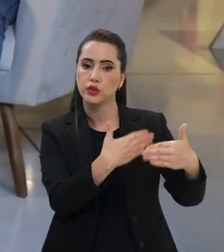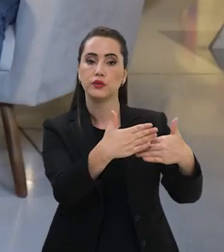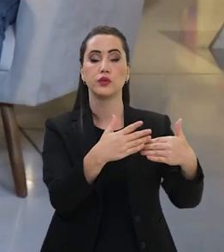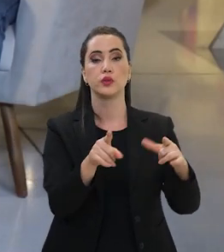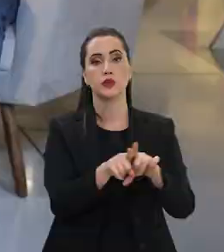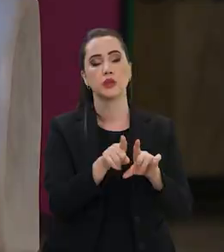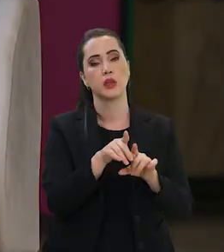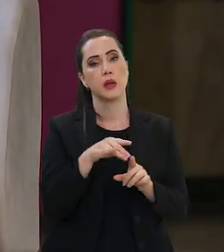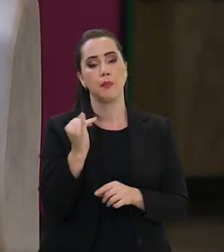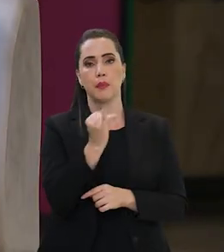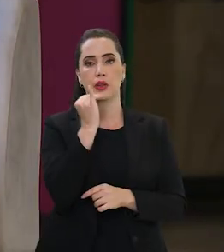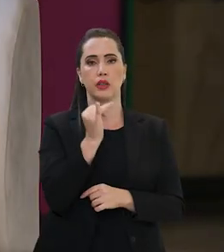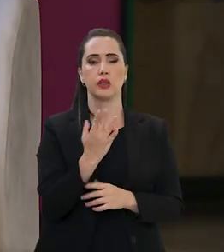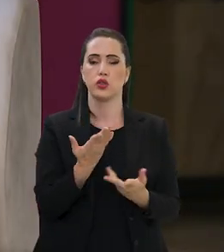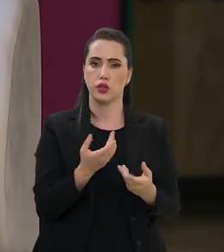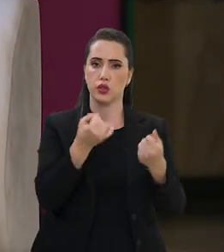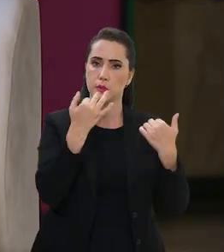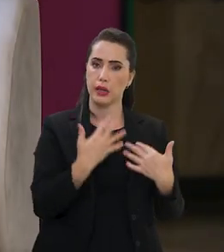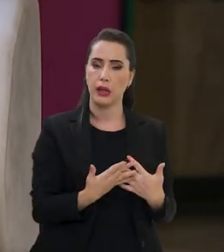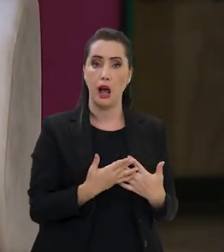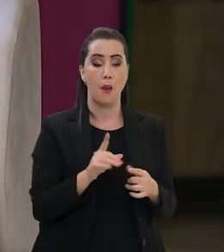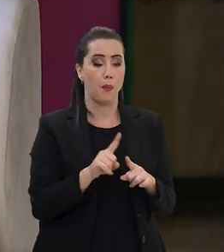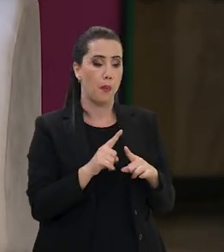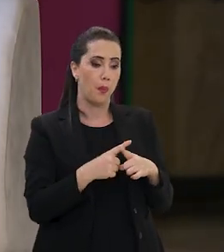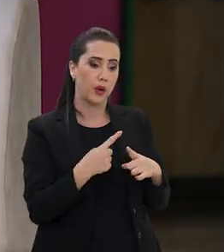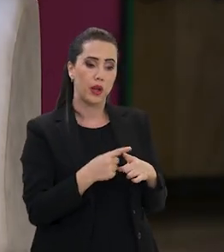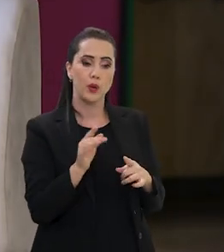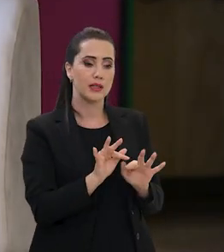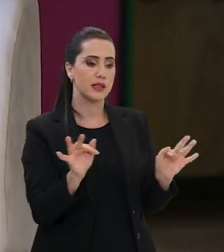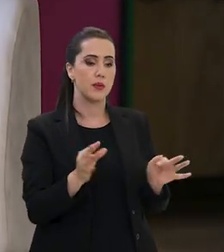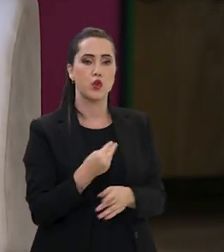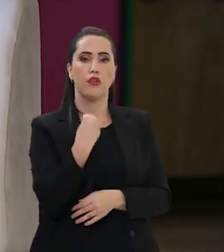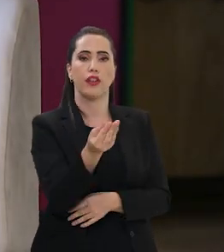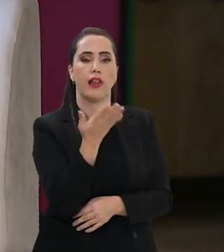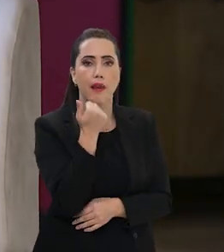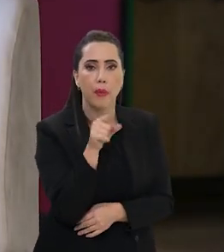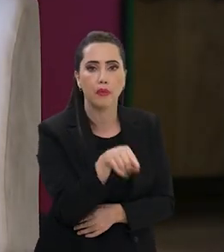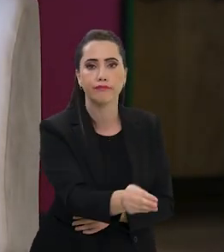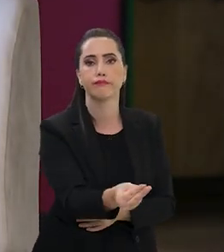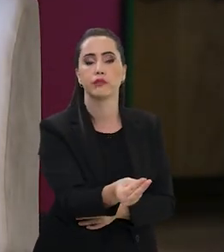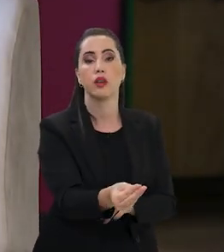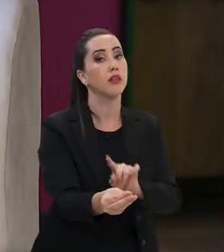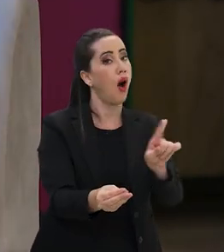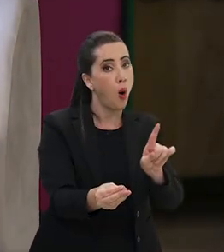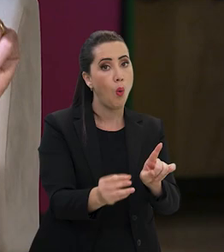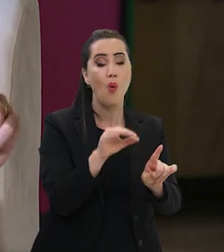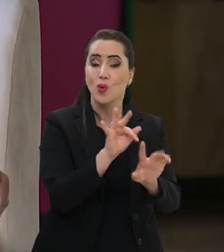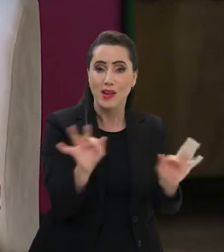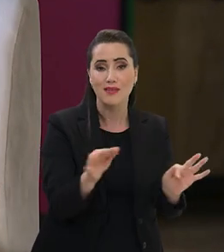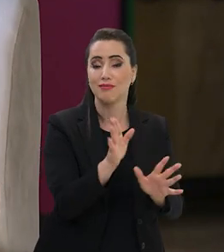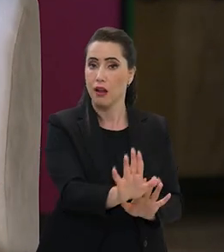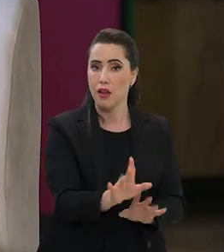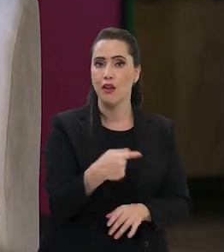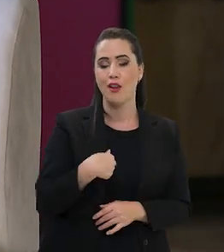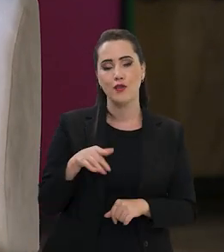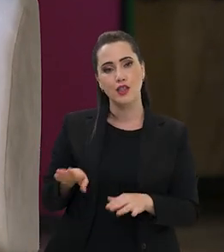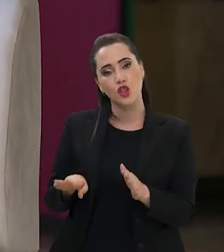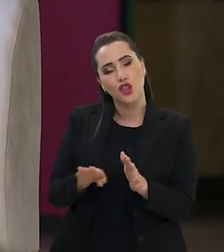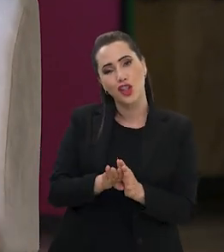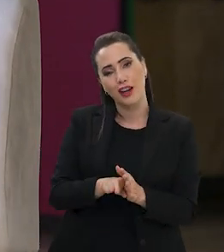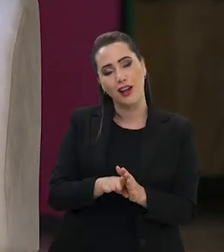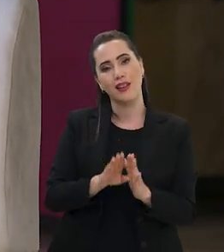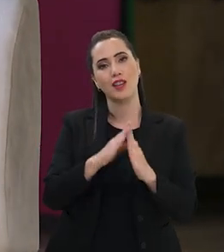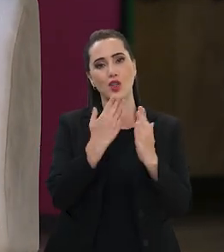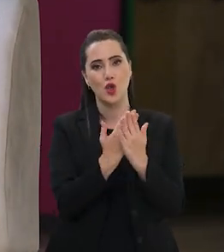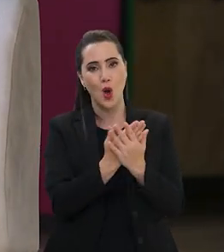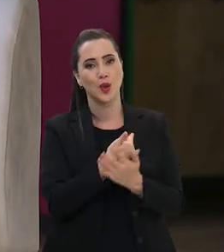passos e não só, é interessante, a alimentação, não é simplesmente prover o alimento para aquele menino, é você chegar na nossa escola pública,